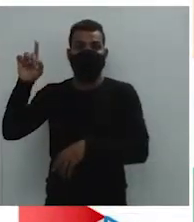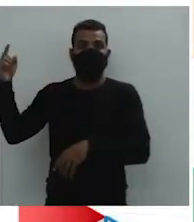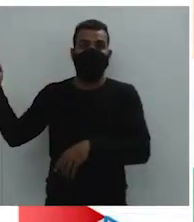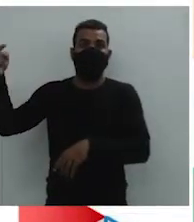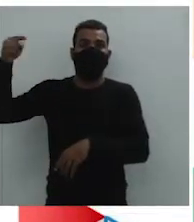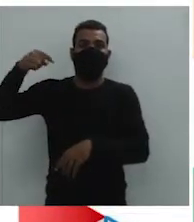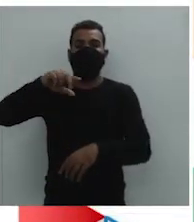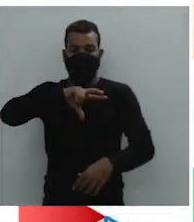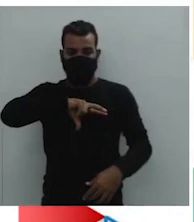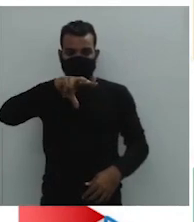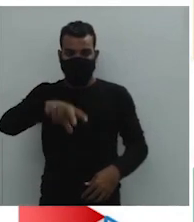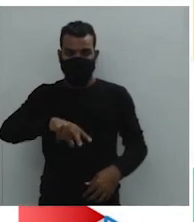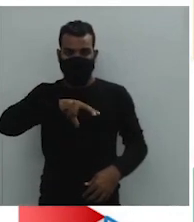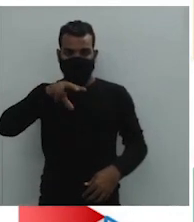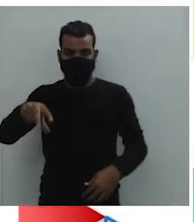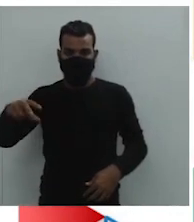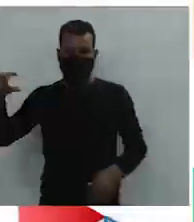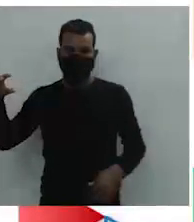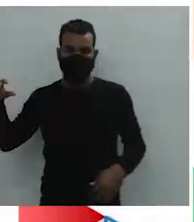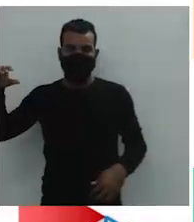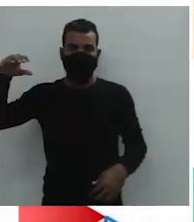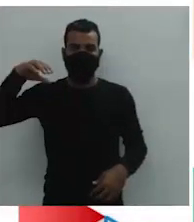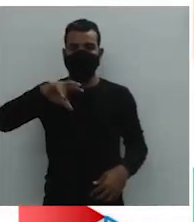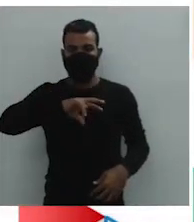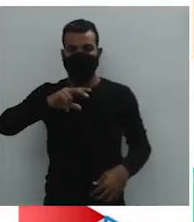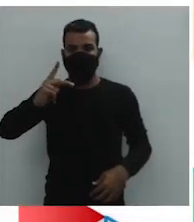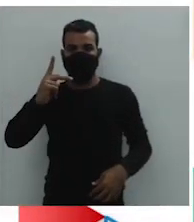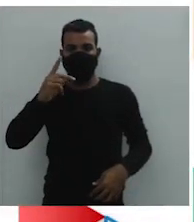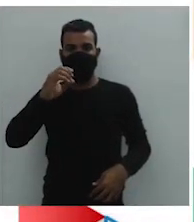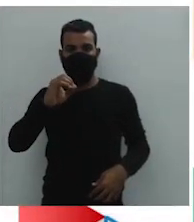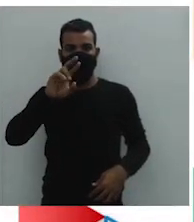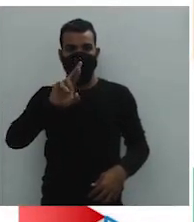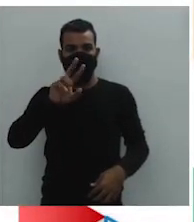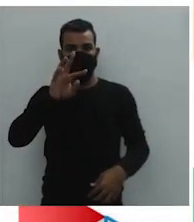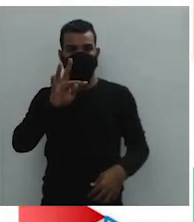portugueses para com os indígenas. Ok? Vamos lá.